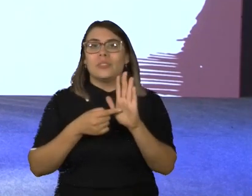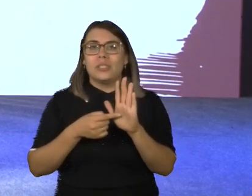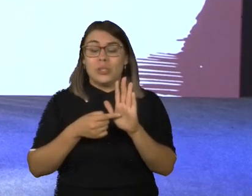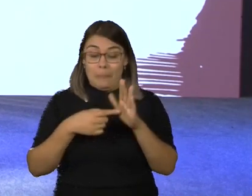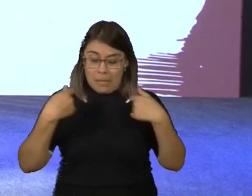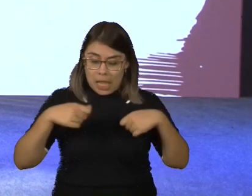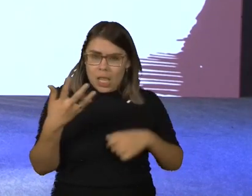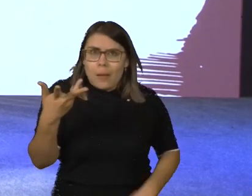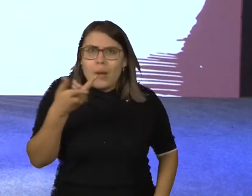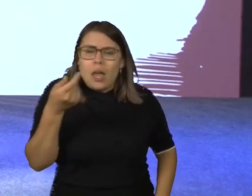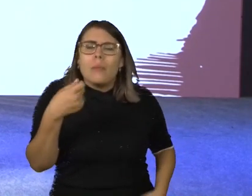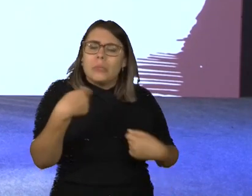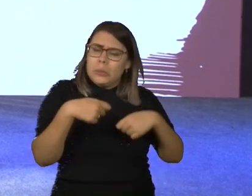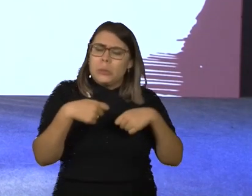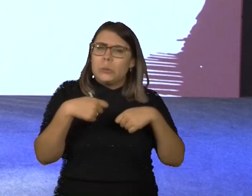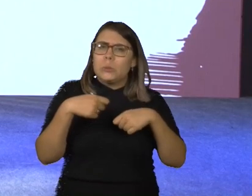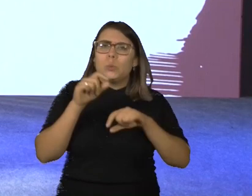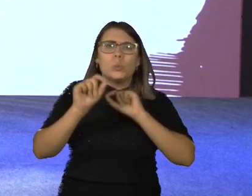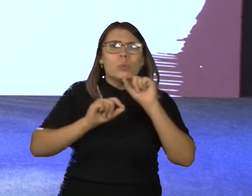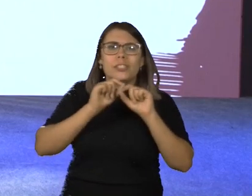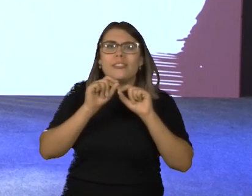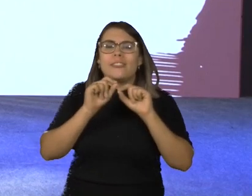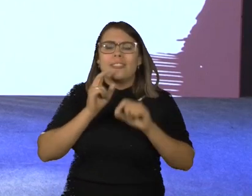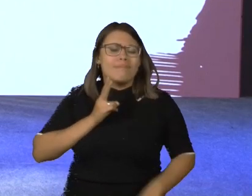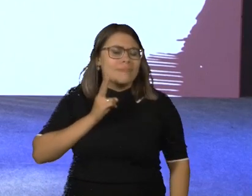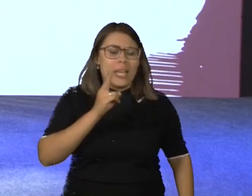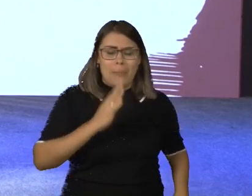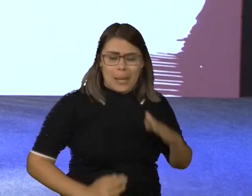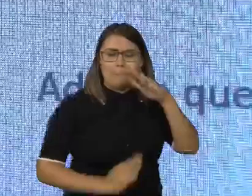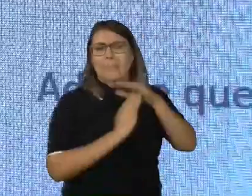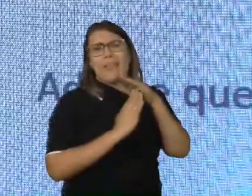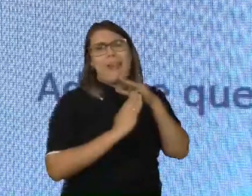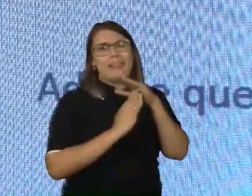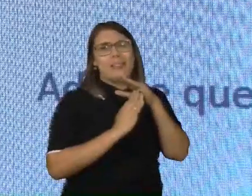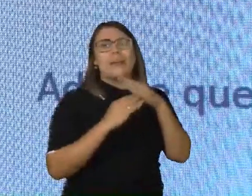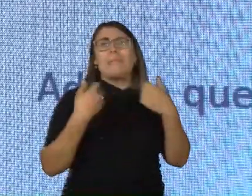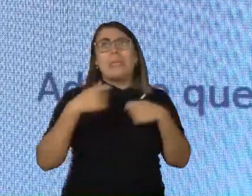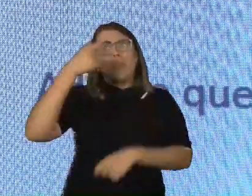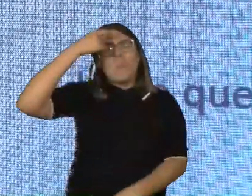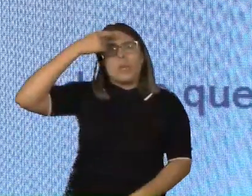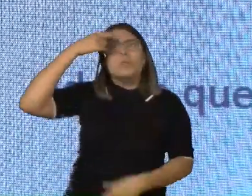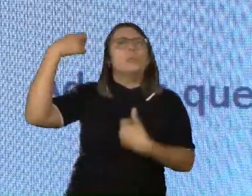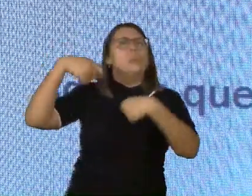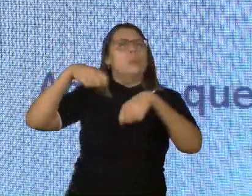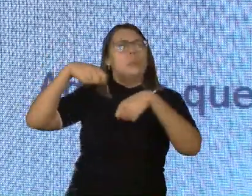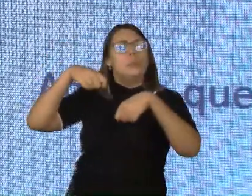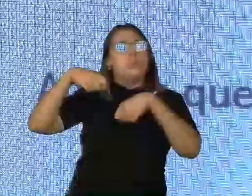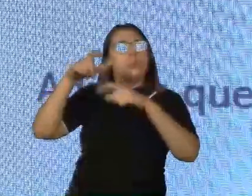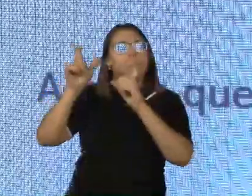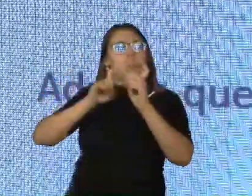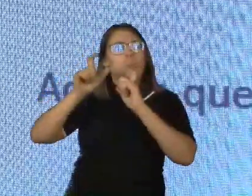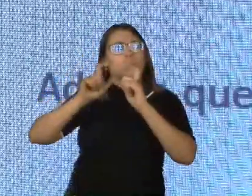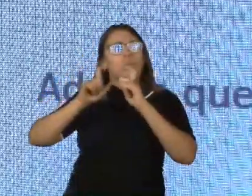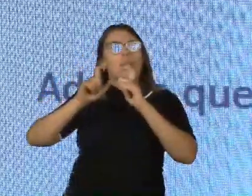suficientes e as possibilidades sempre ilimitadas. Esse é uma mente que tem diversidade,